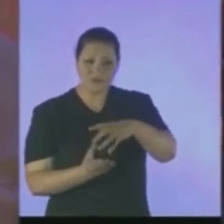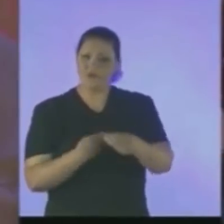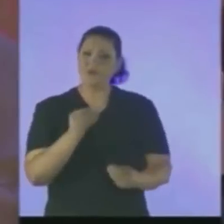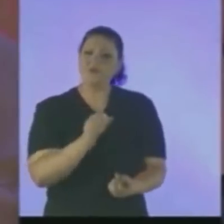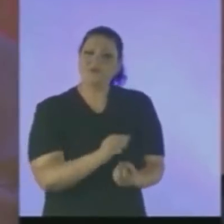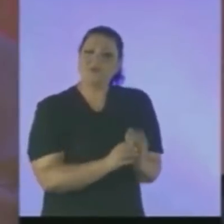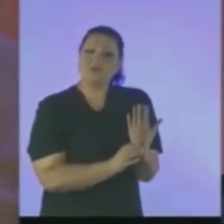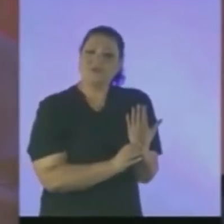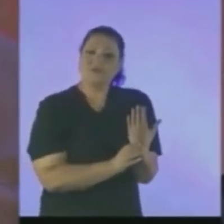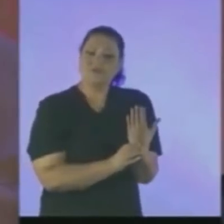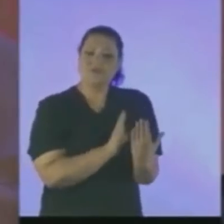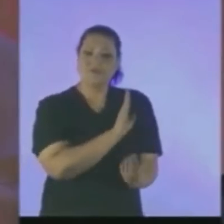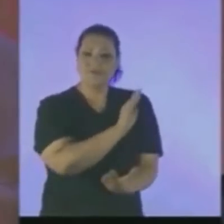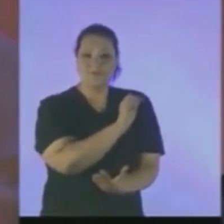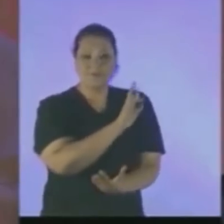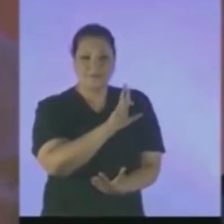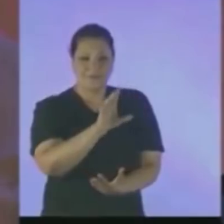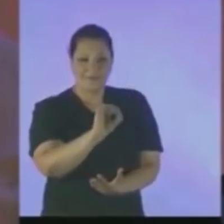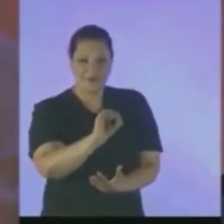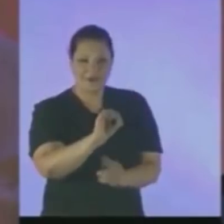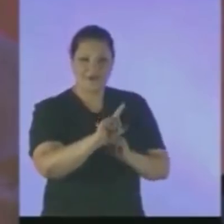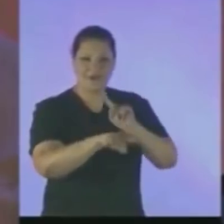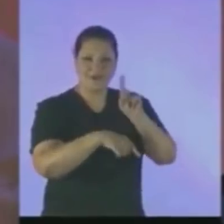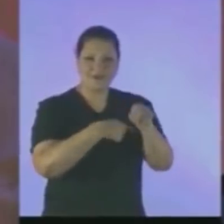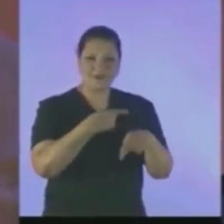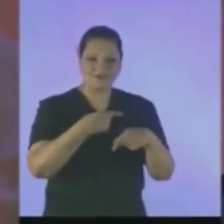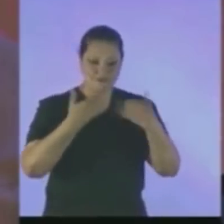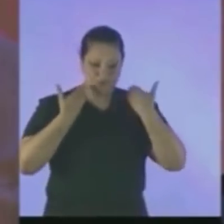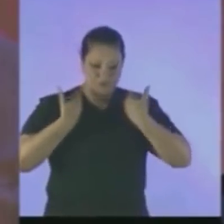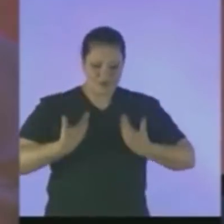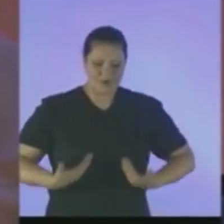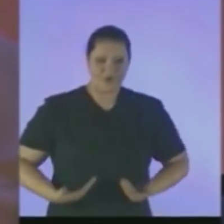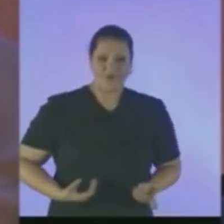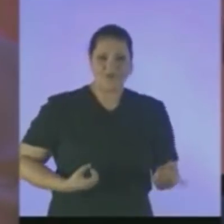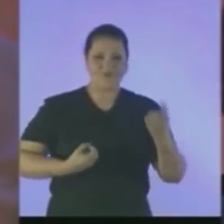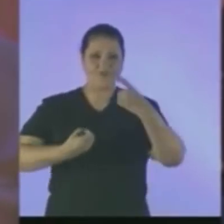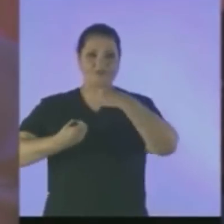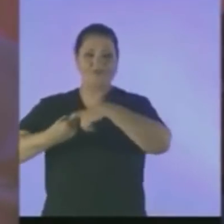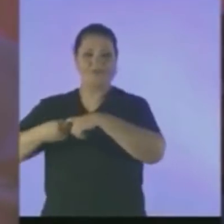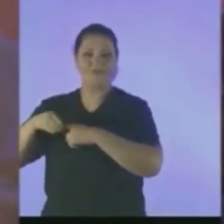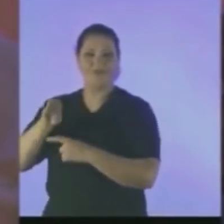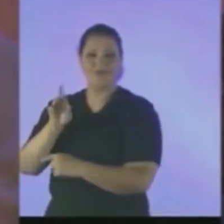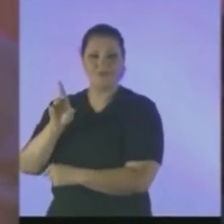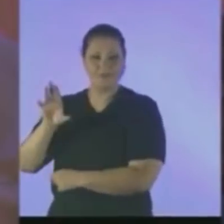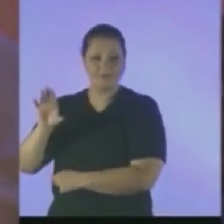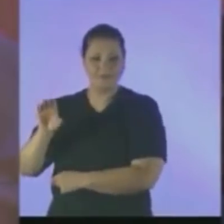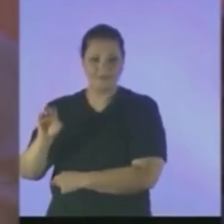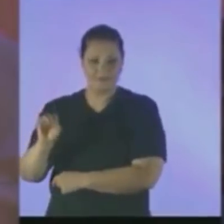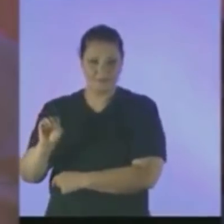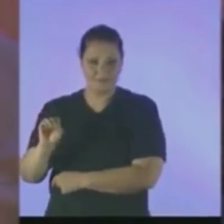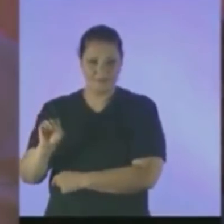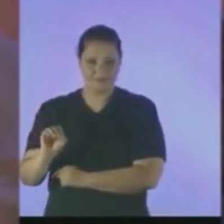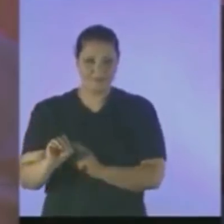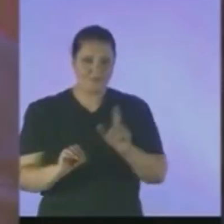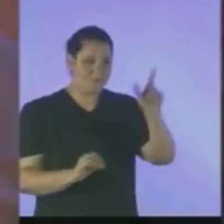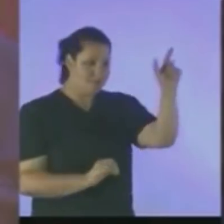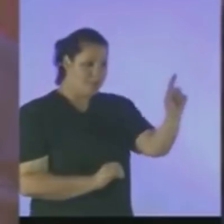E ao barro voltariam seus corpos Aquele pastor gentil